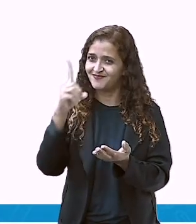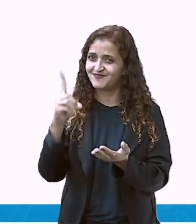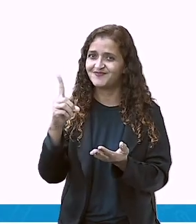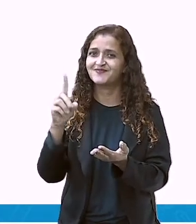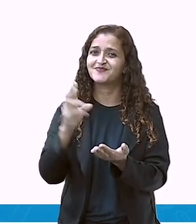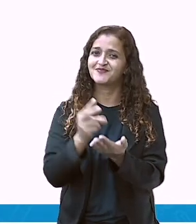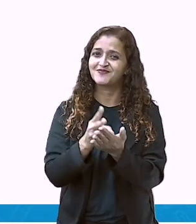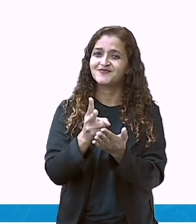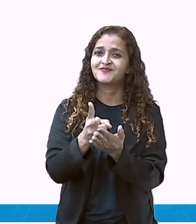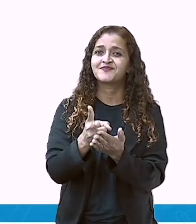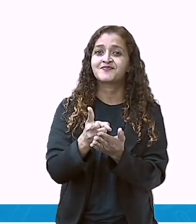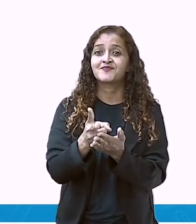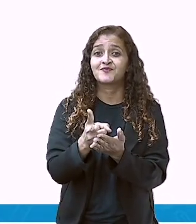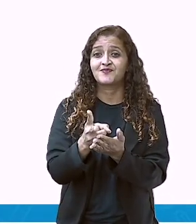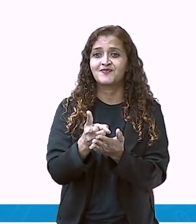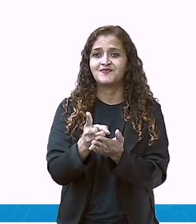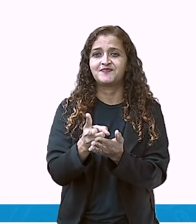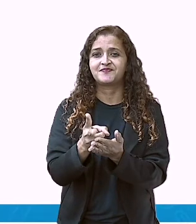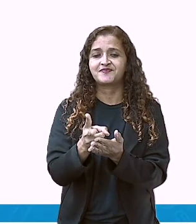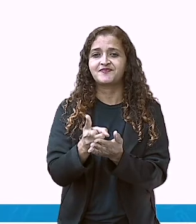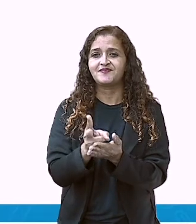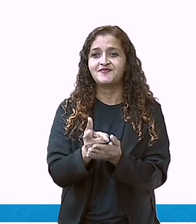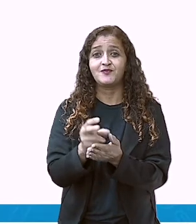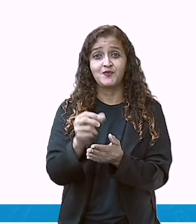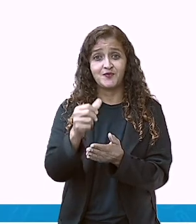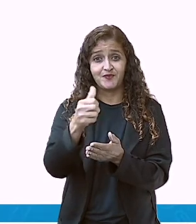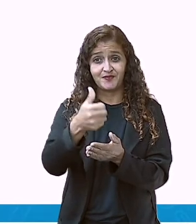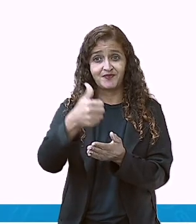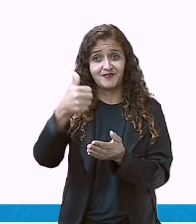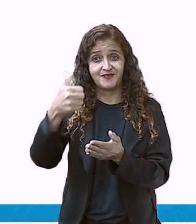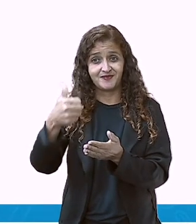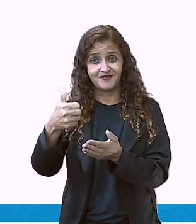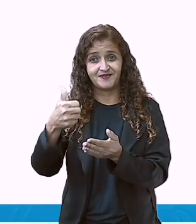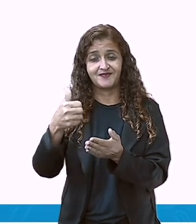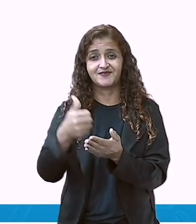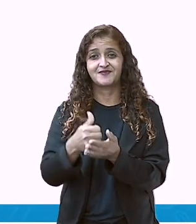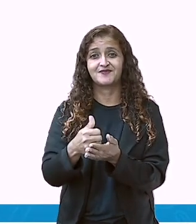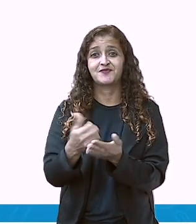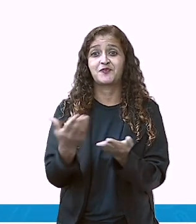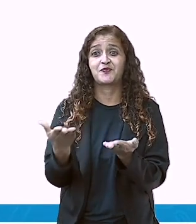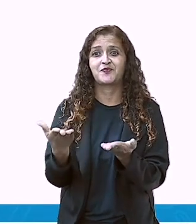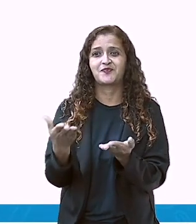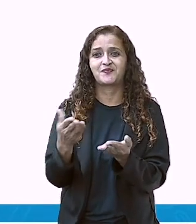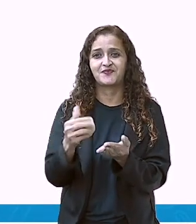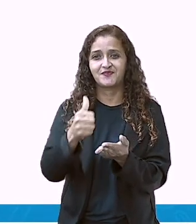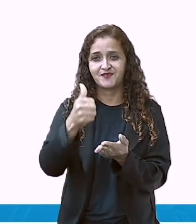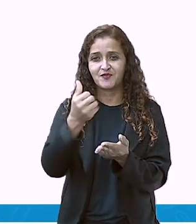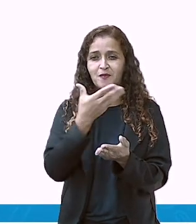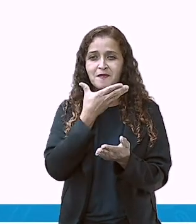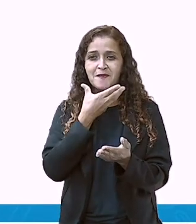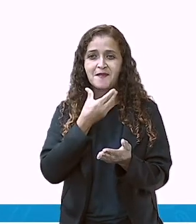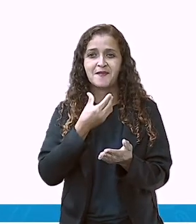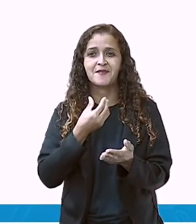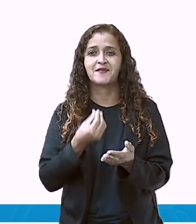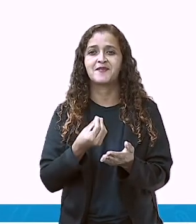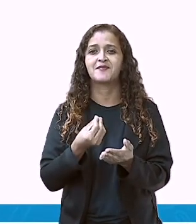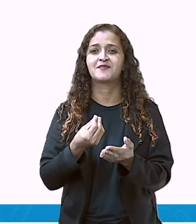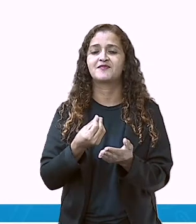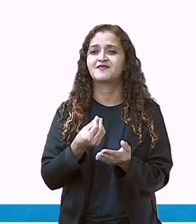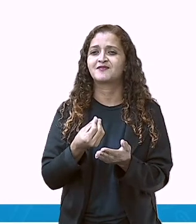Vamos continuar. Esse é o mês de número onze. E agora? Mês de dezembro.